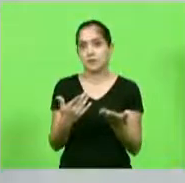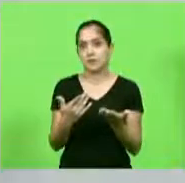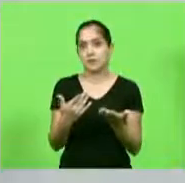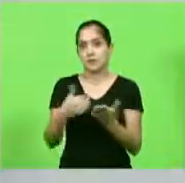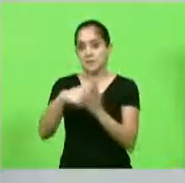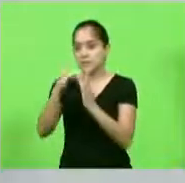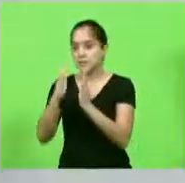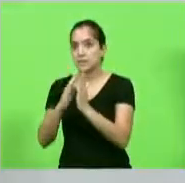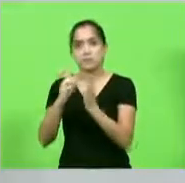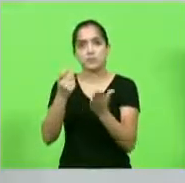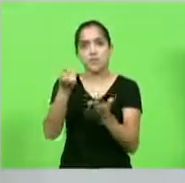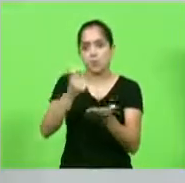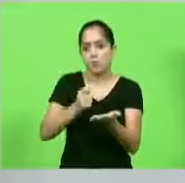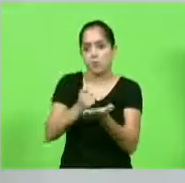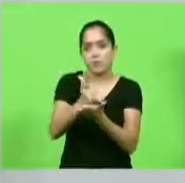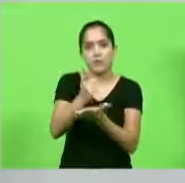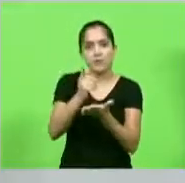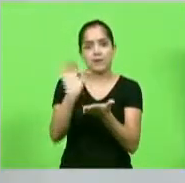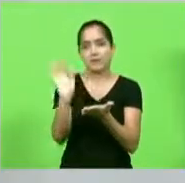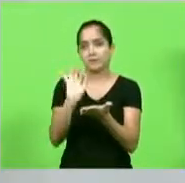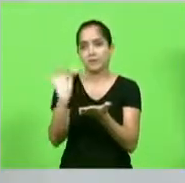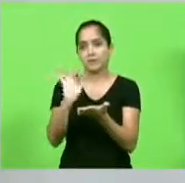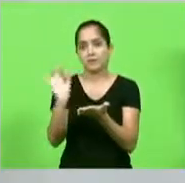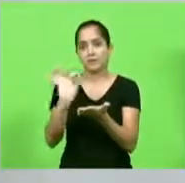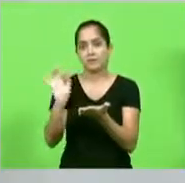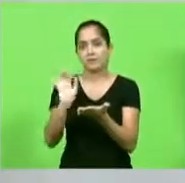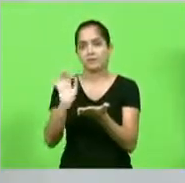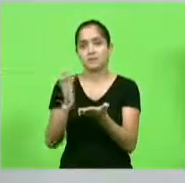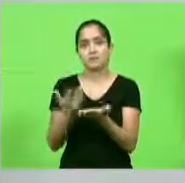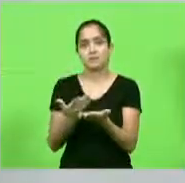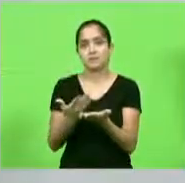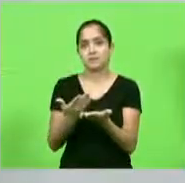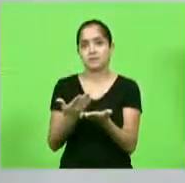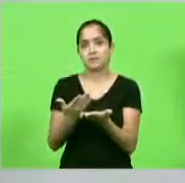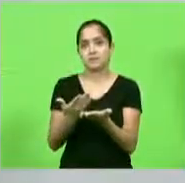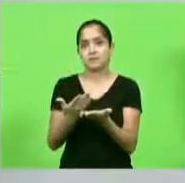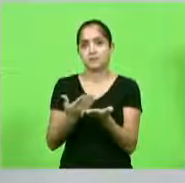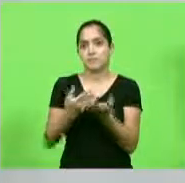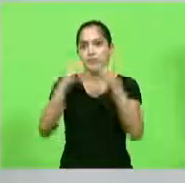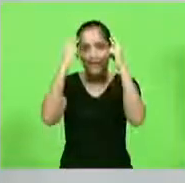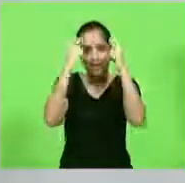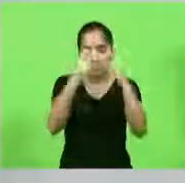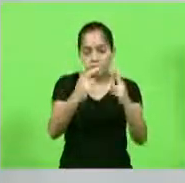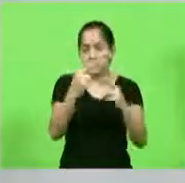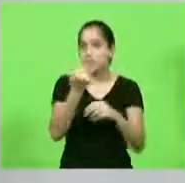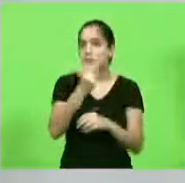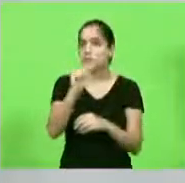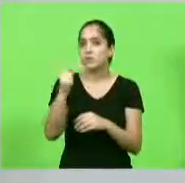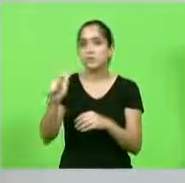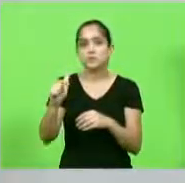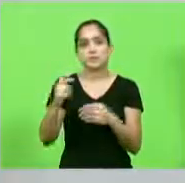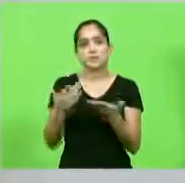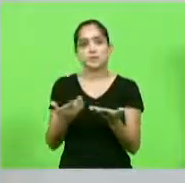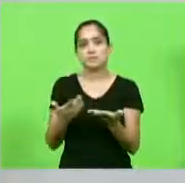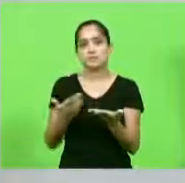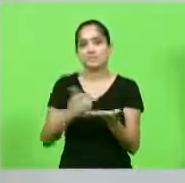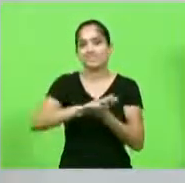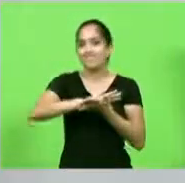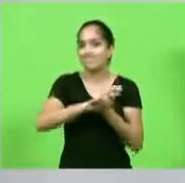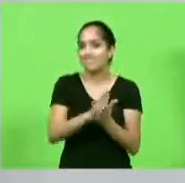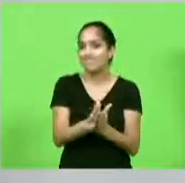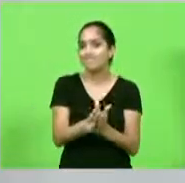indenizada. Isso é um abuso, é um desrespeito, é uma humilhação e a